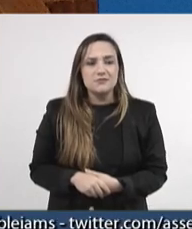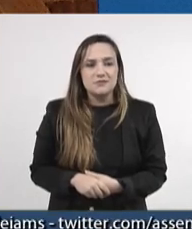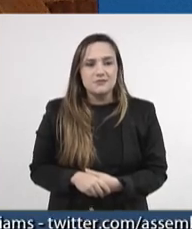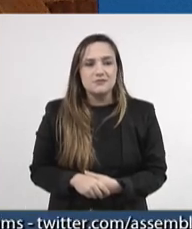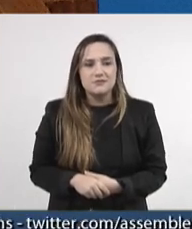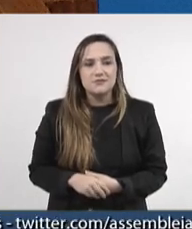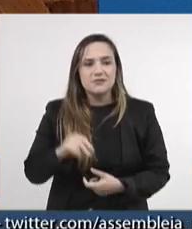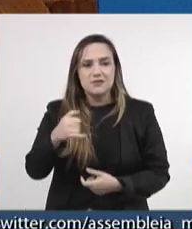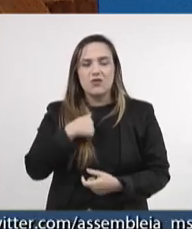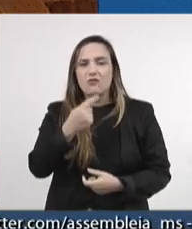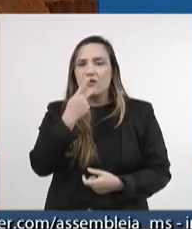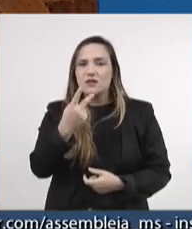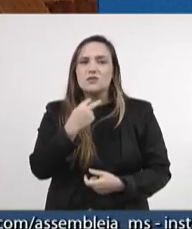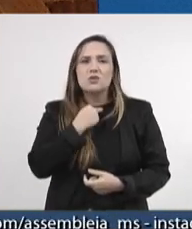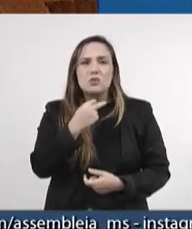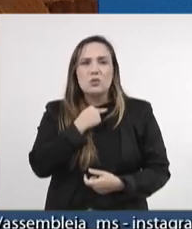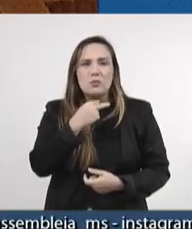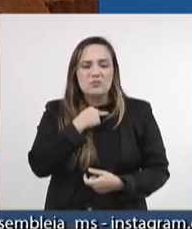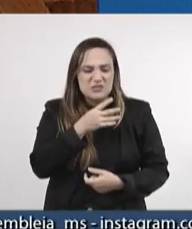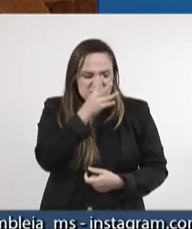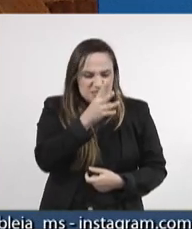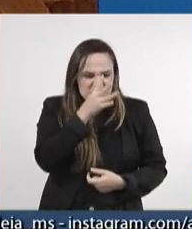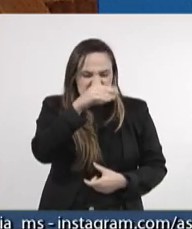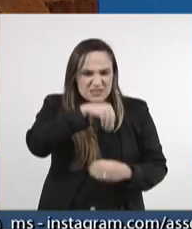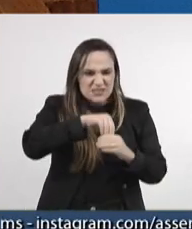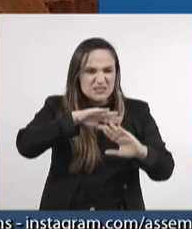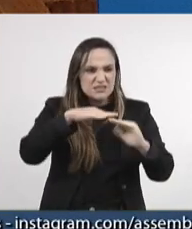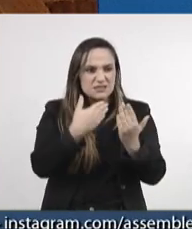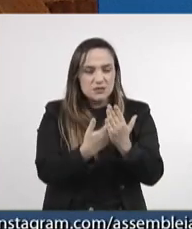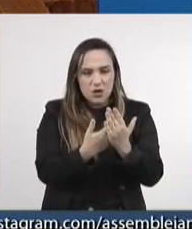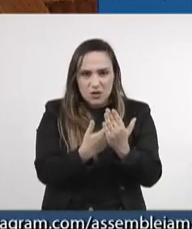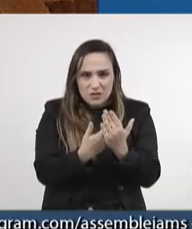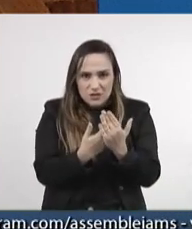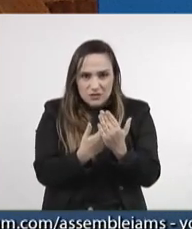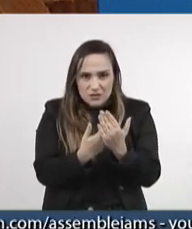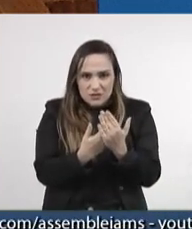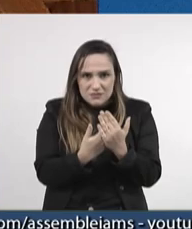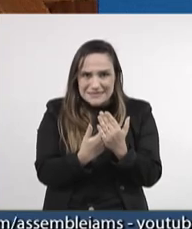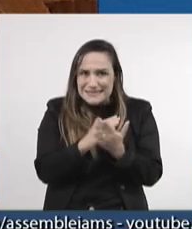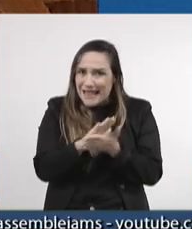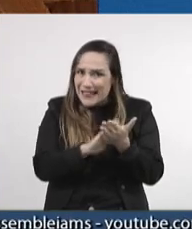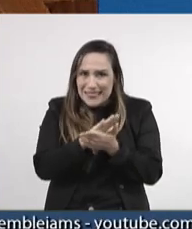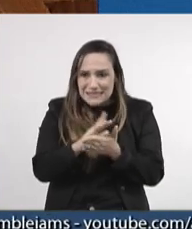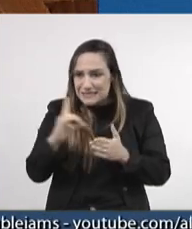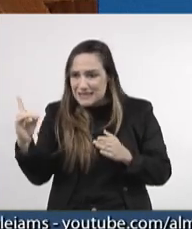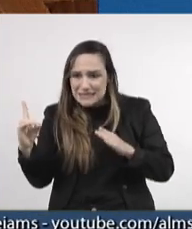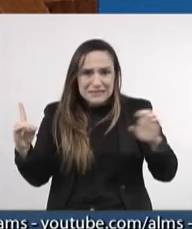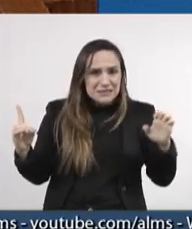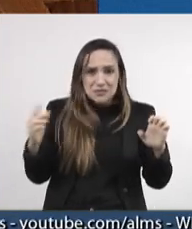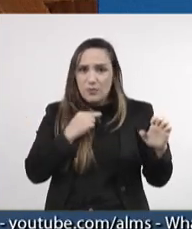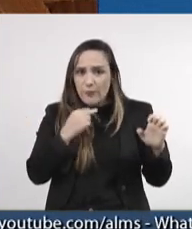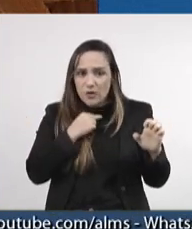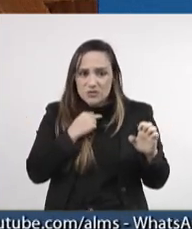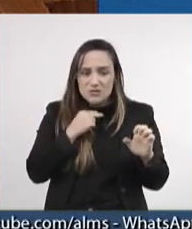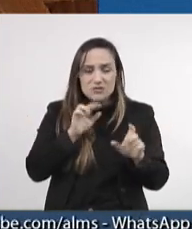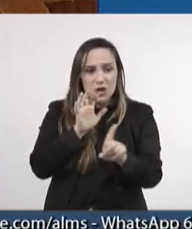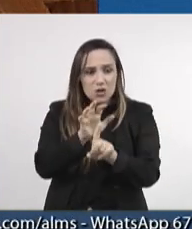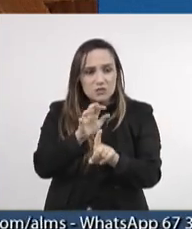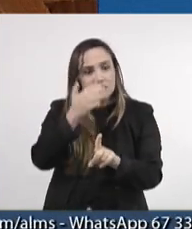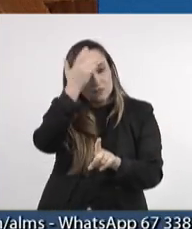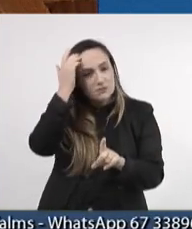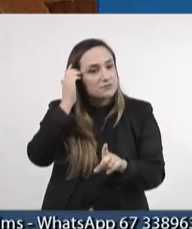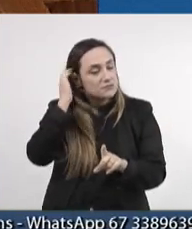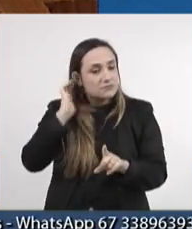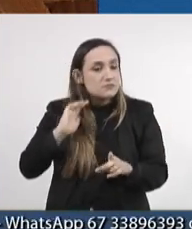deve haver interferência nas escolas para nenhum tipo de linha e que deve ser ensinado nas escolas,